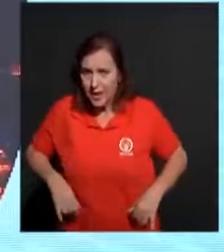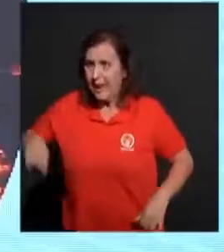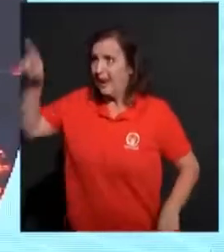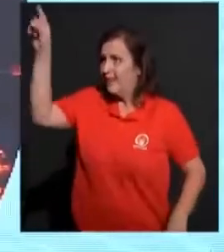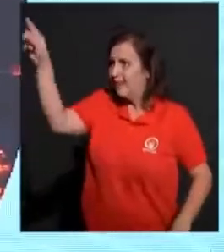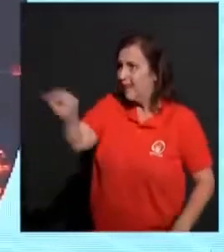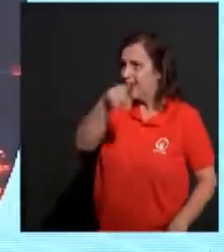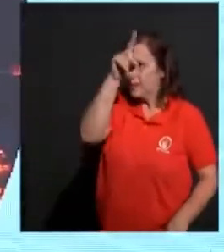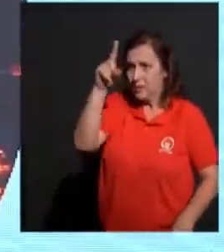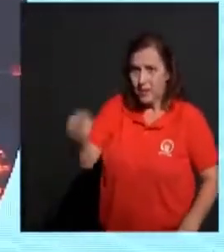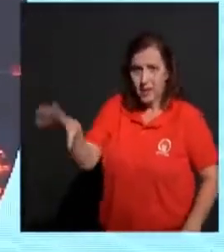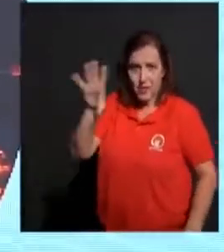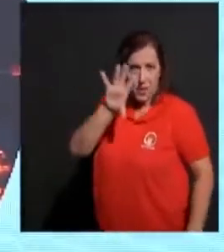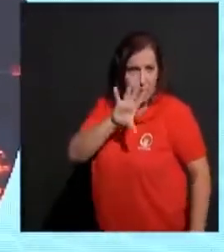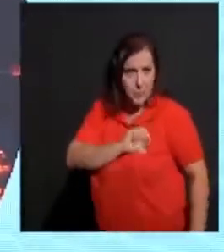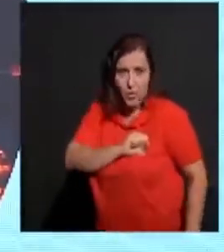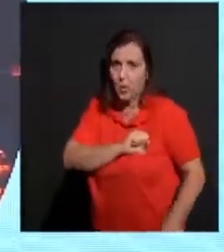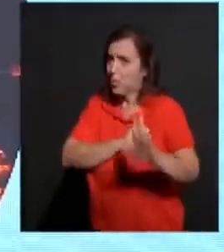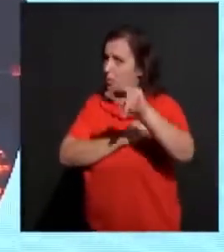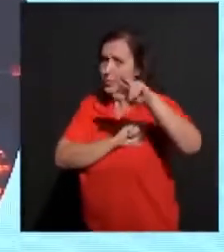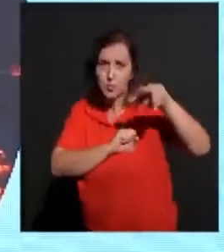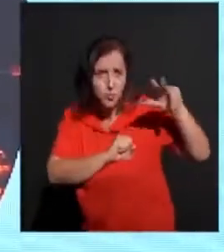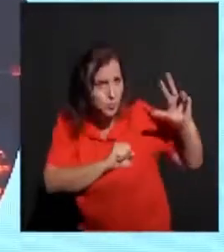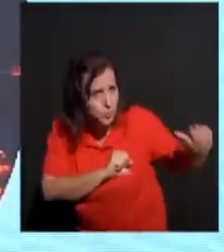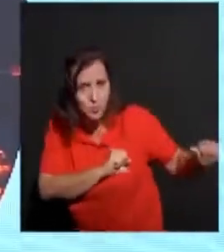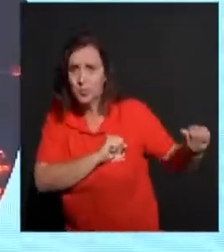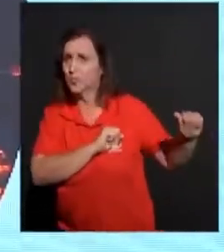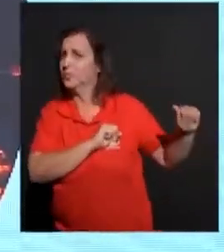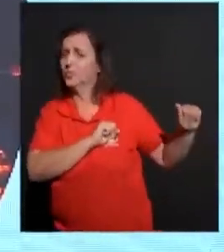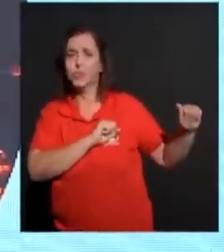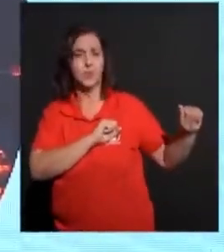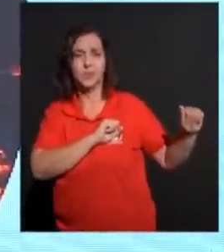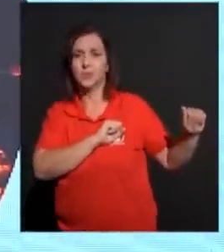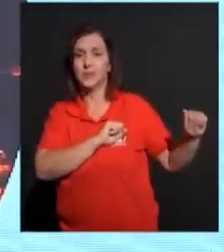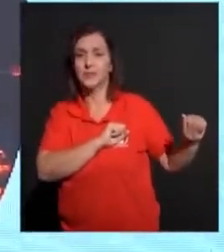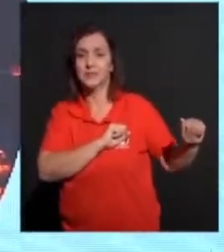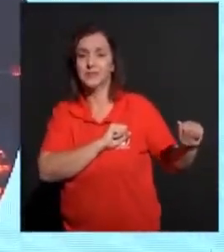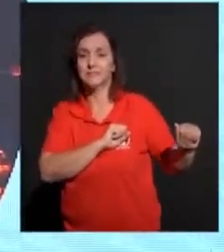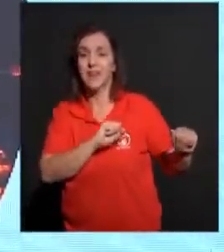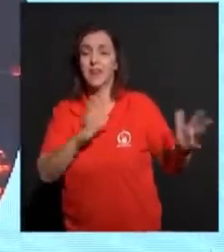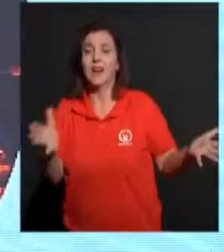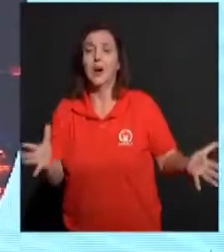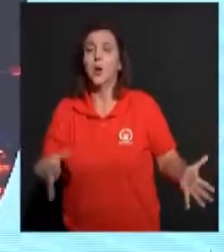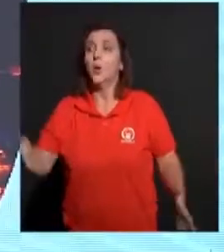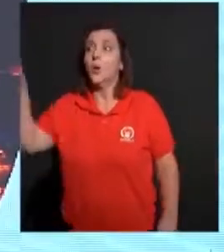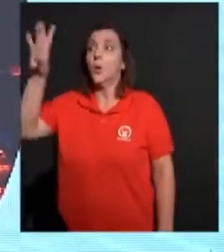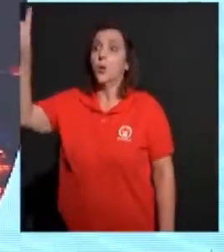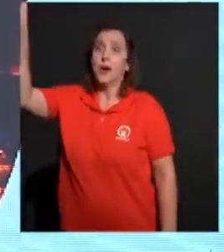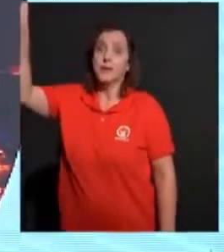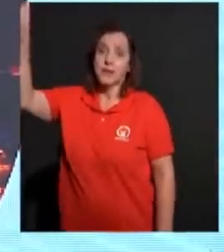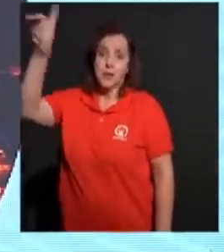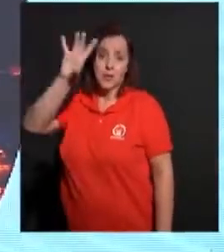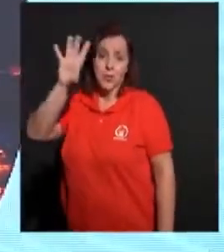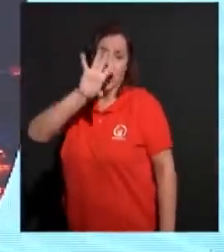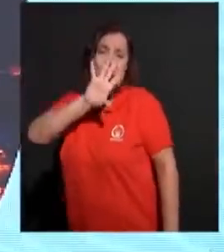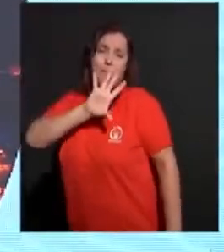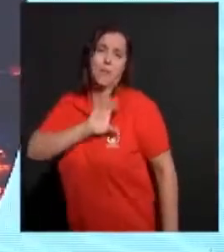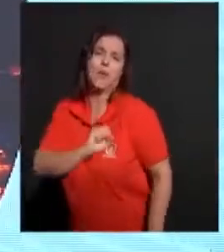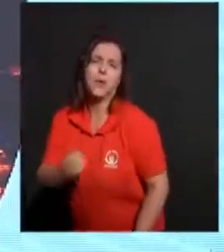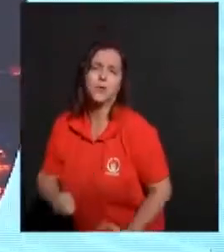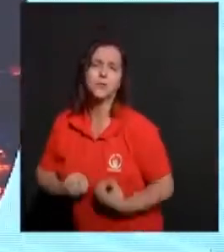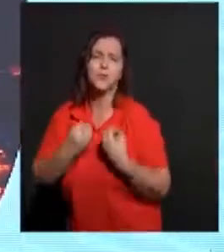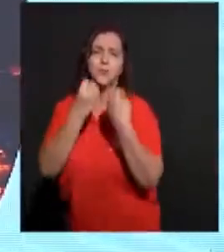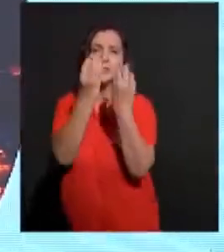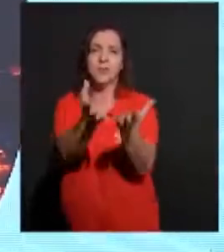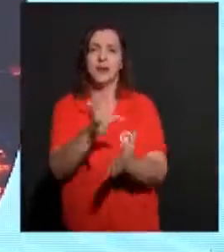possamos ter para com Deus. E o amor dele também não se anula a nós. Pelo contrário, esse amor nos sustenta nos dias mais